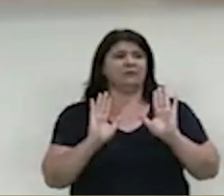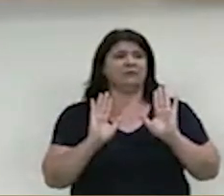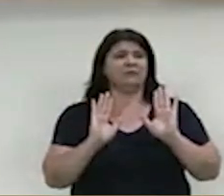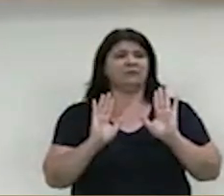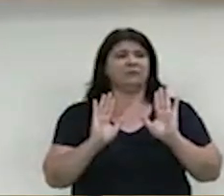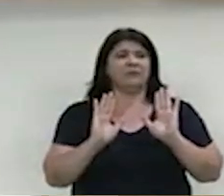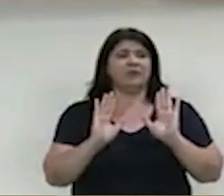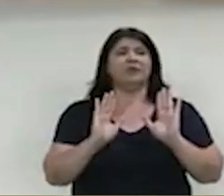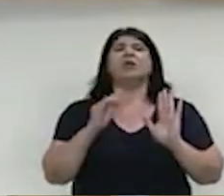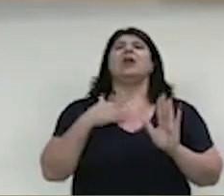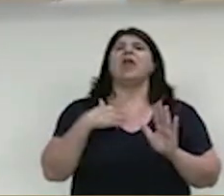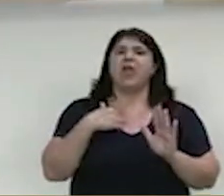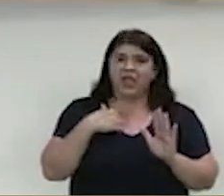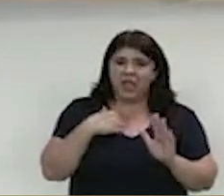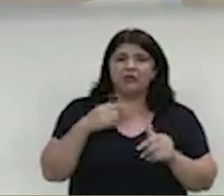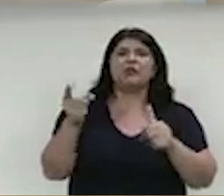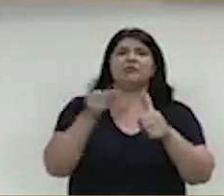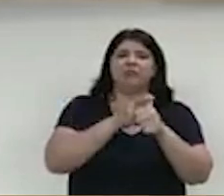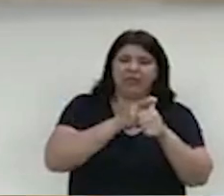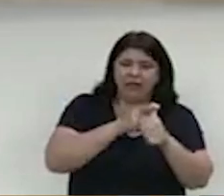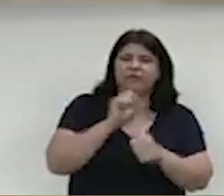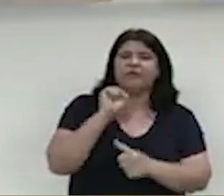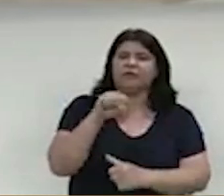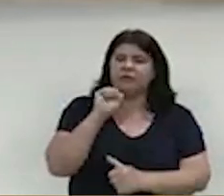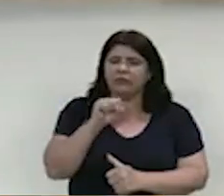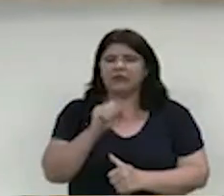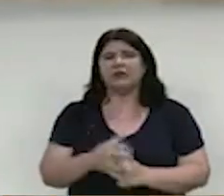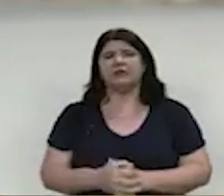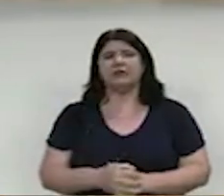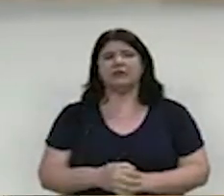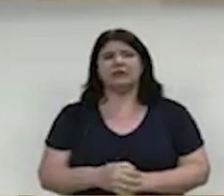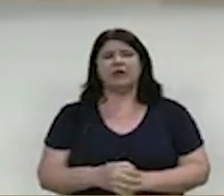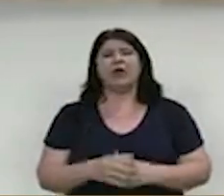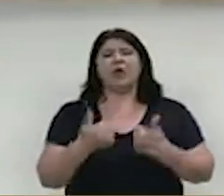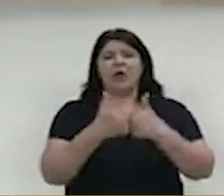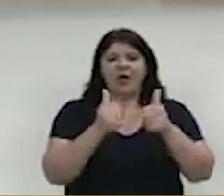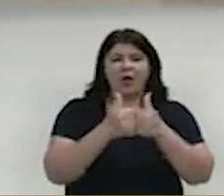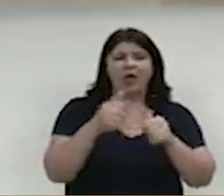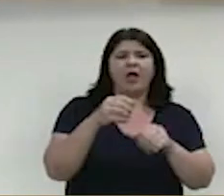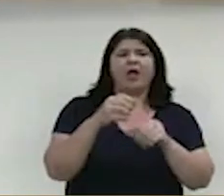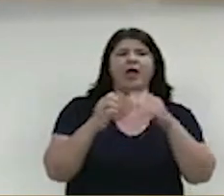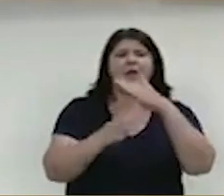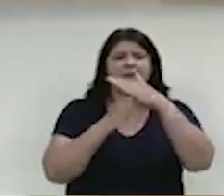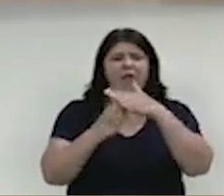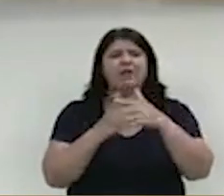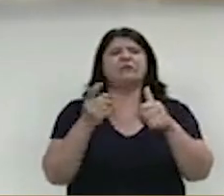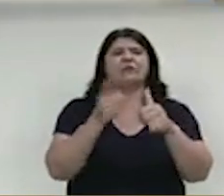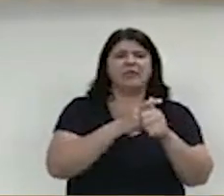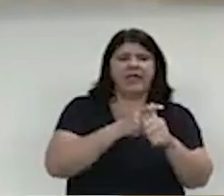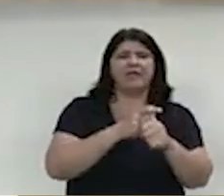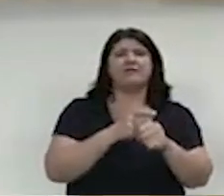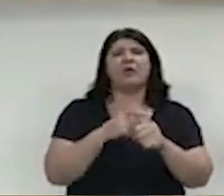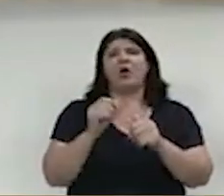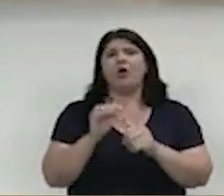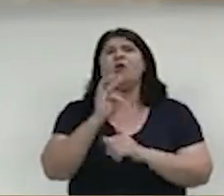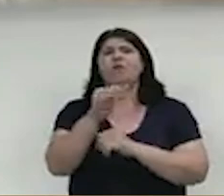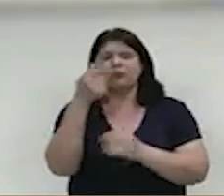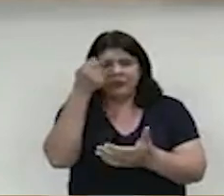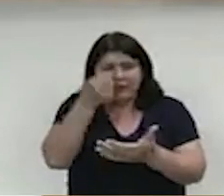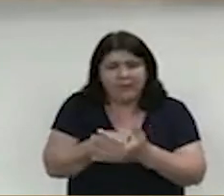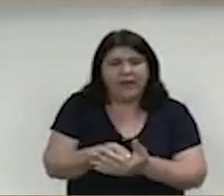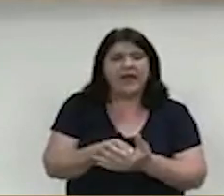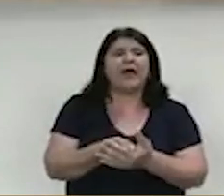estou devendo. Aliás, a Piracicabana está devendo, vai pagar, ou já tem um